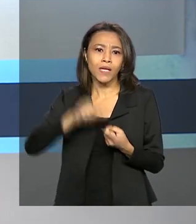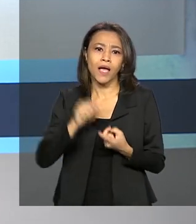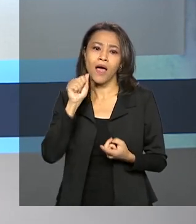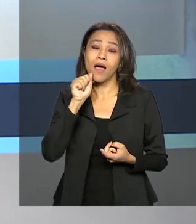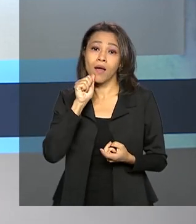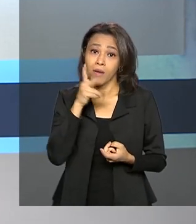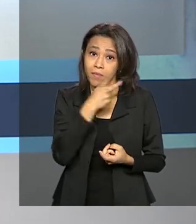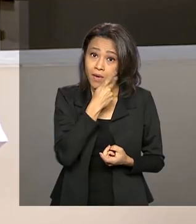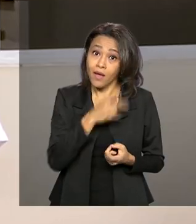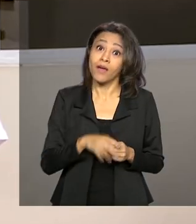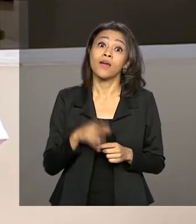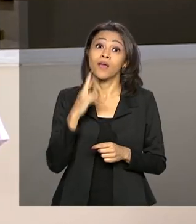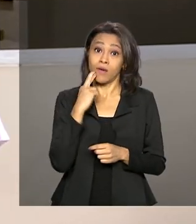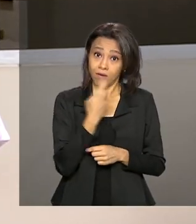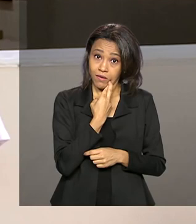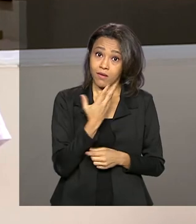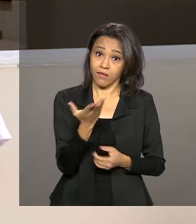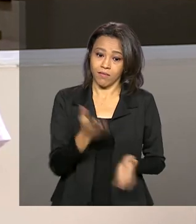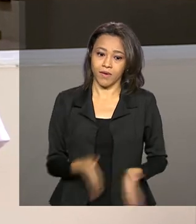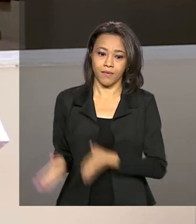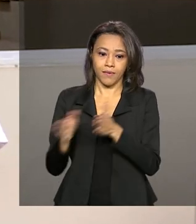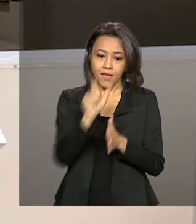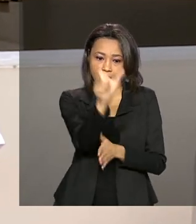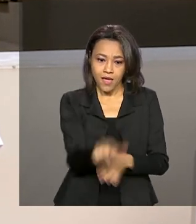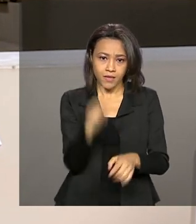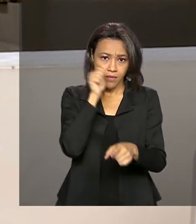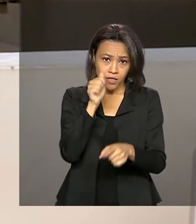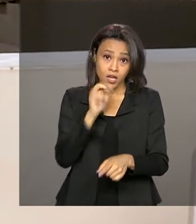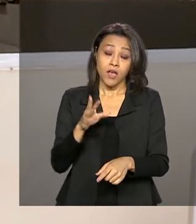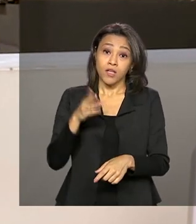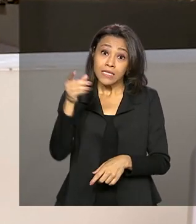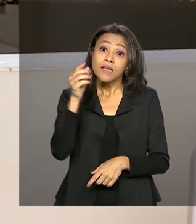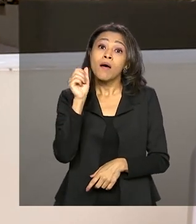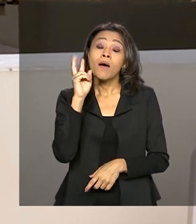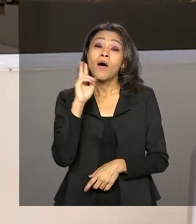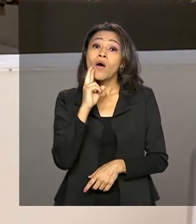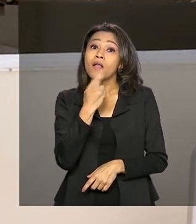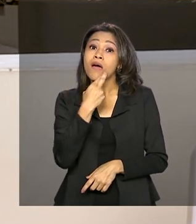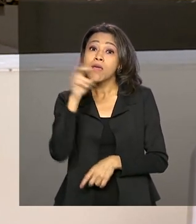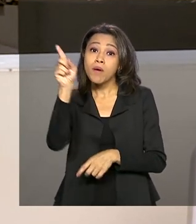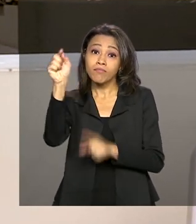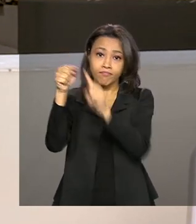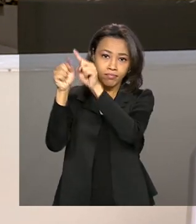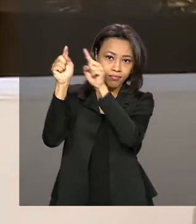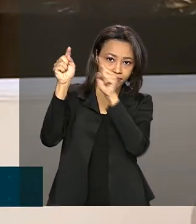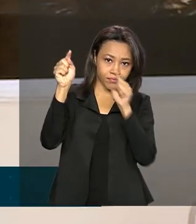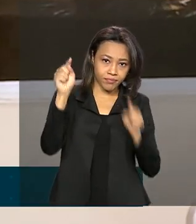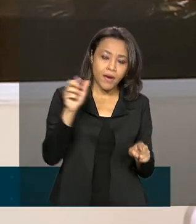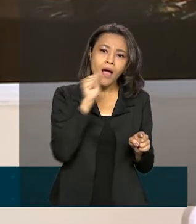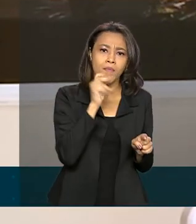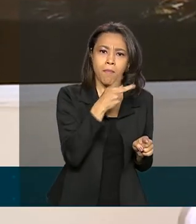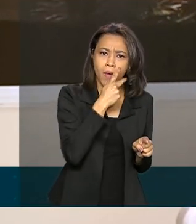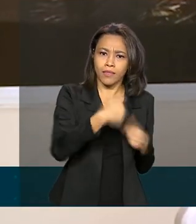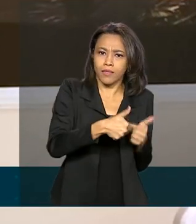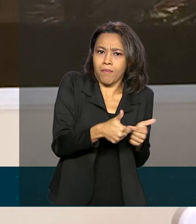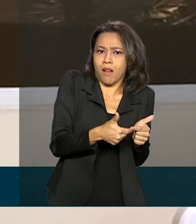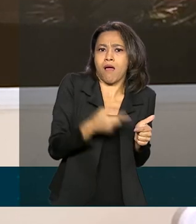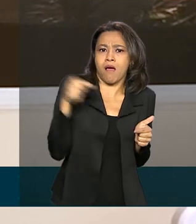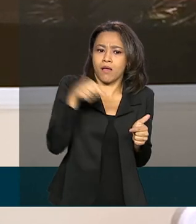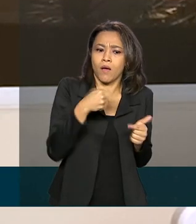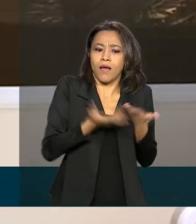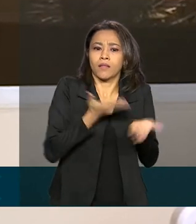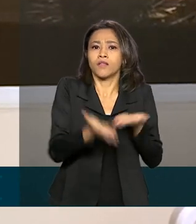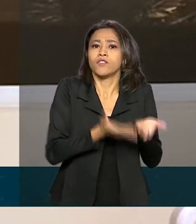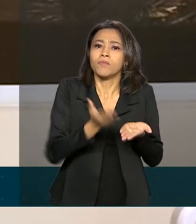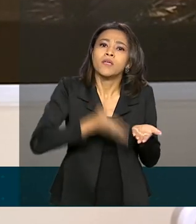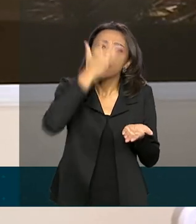Roraima. Emily saiu de Roraima e foi para Macapá, capital do Amapá, trabalhar no atendimento